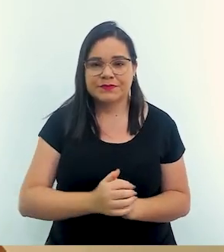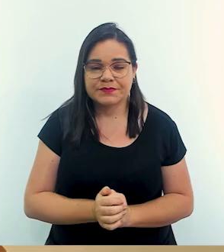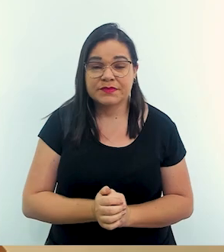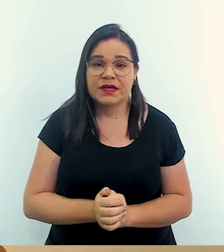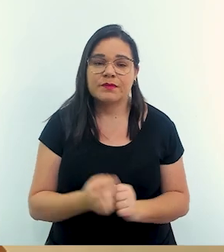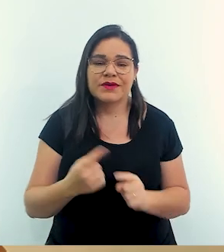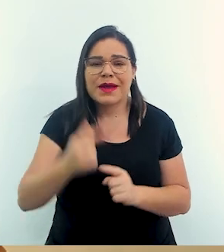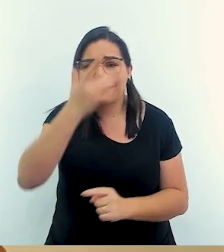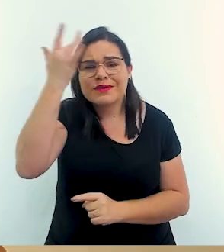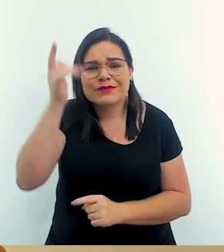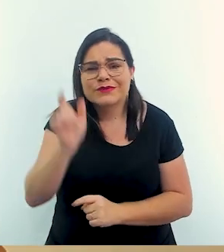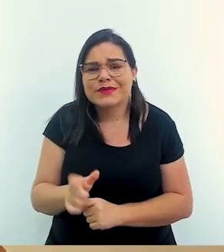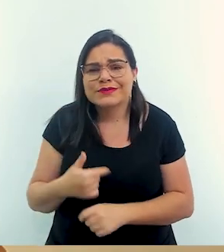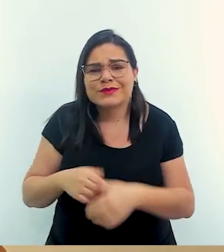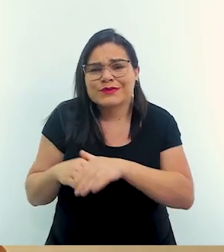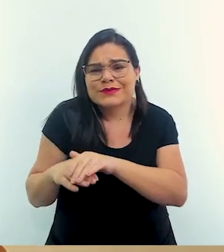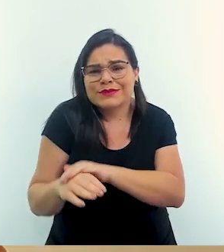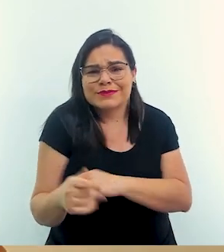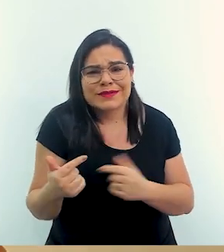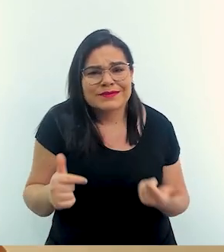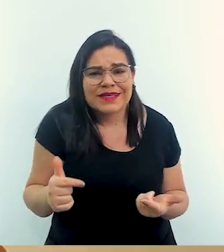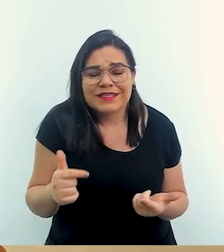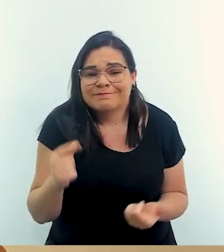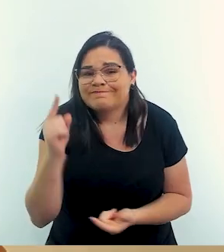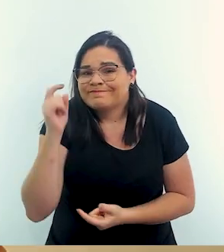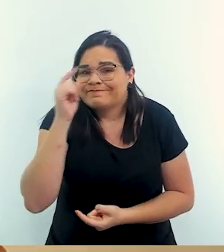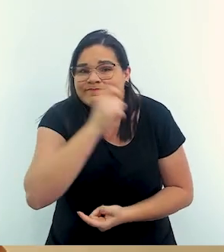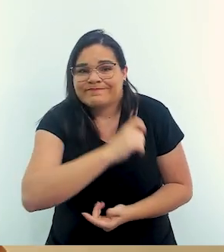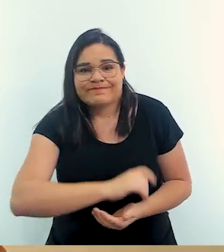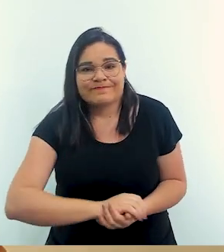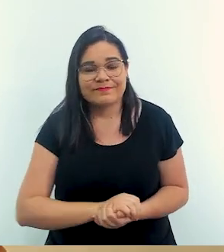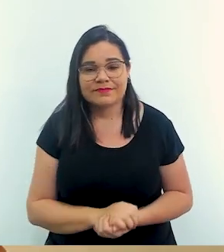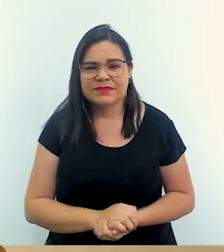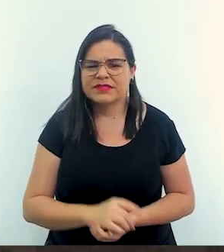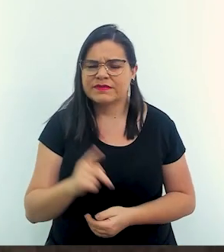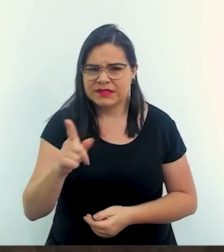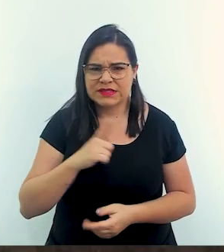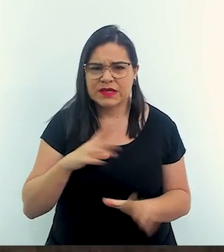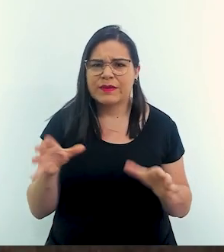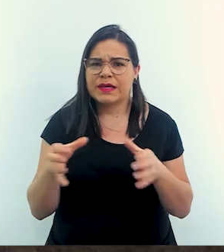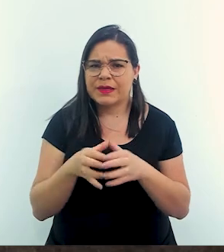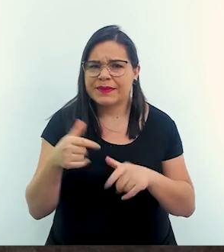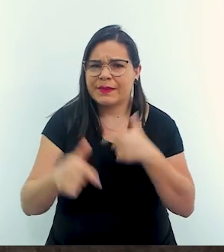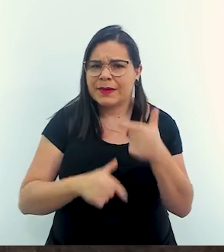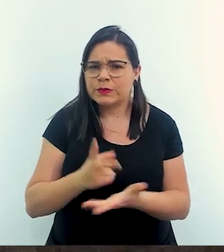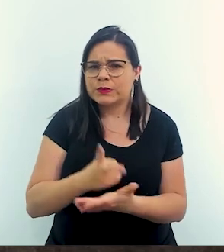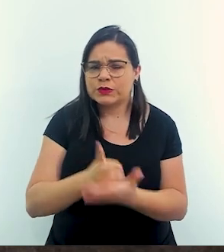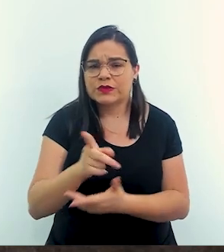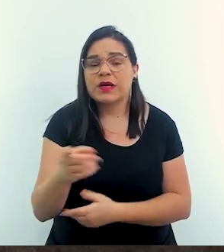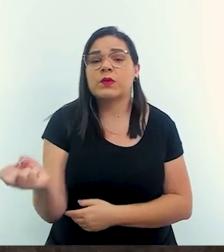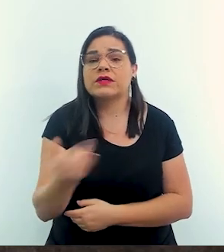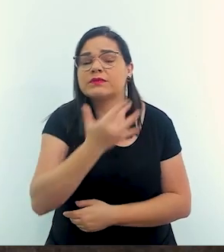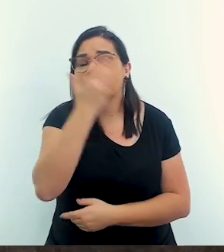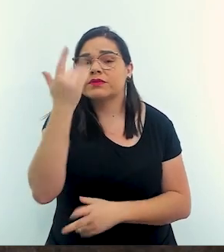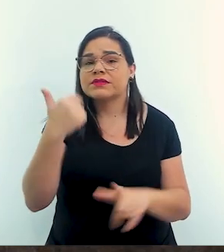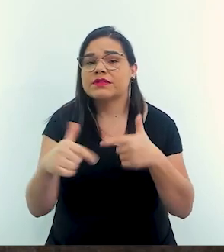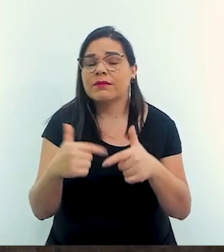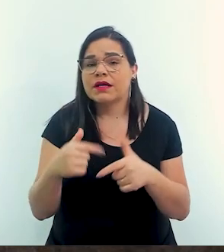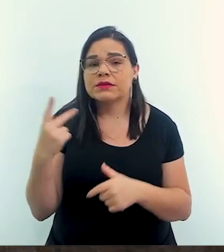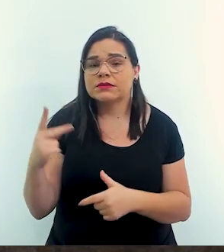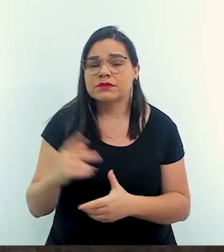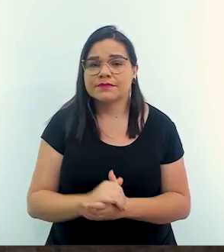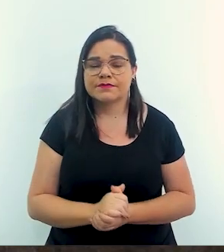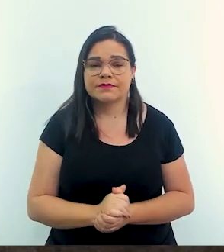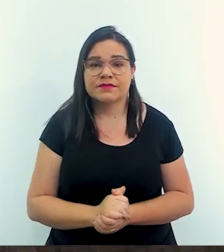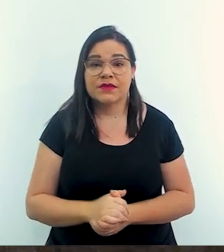para a próxima agora a pessoa que não está acostumada com isso é difícil e você tem uma equipe lá ainda né Mel quantas pessoas estão lá mais ou